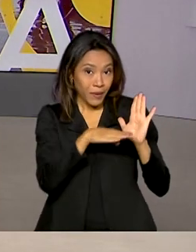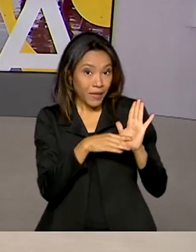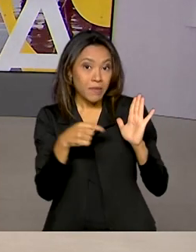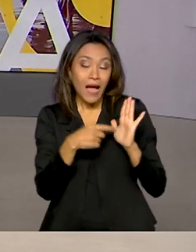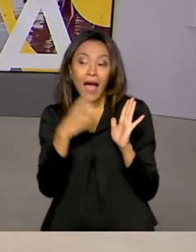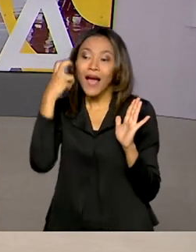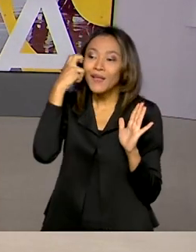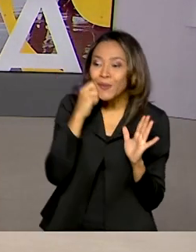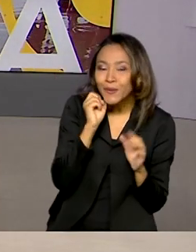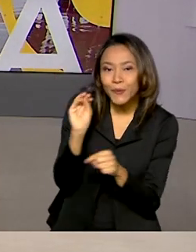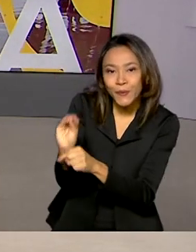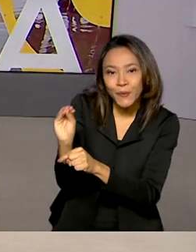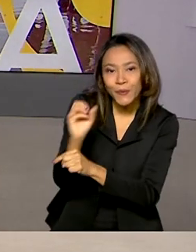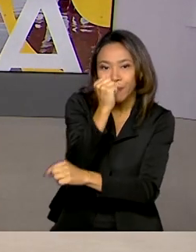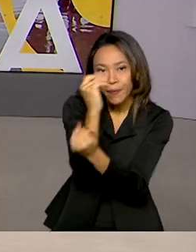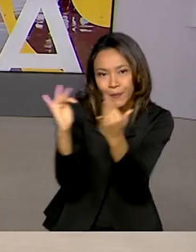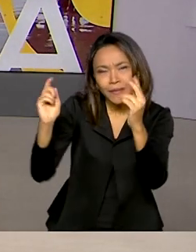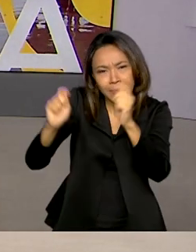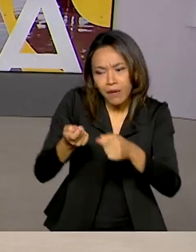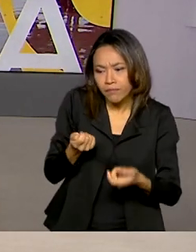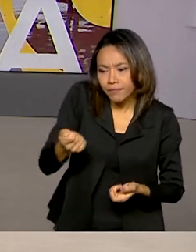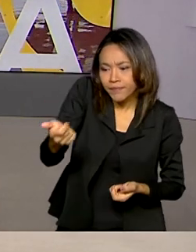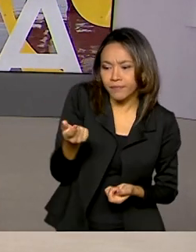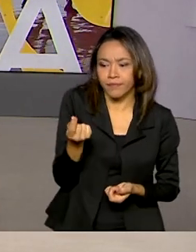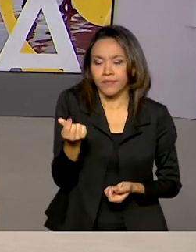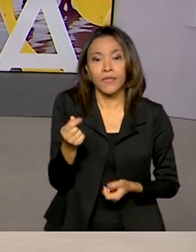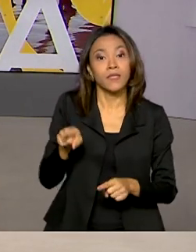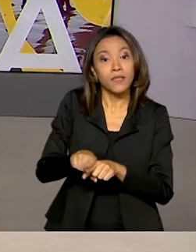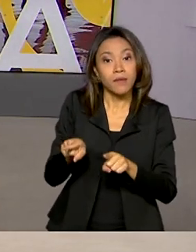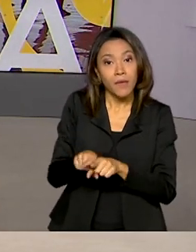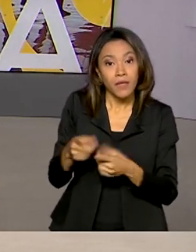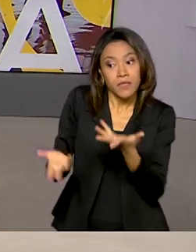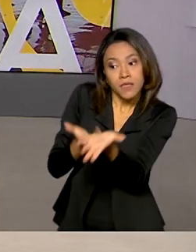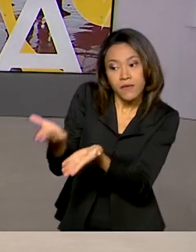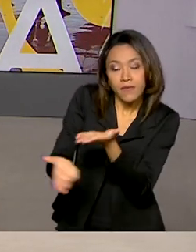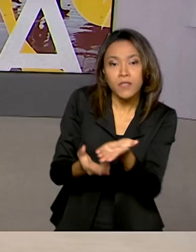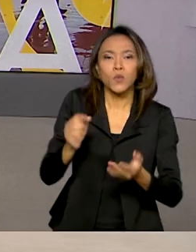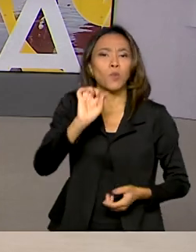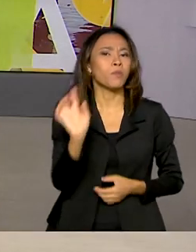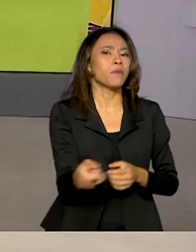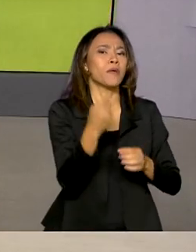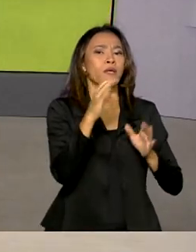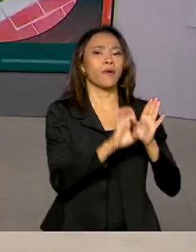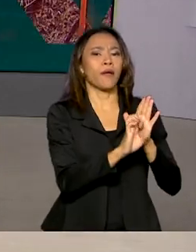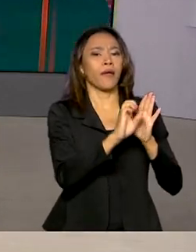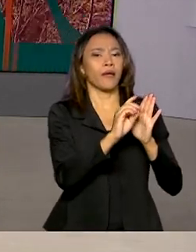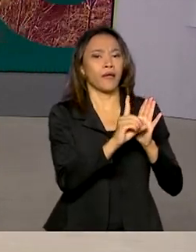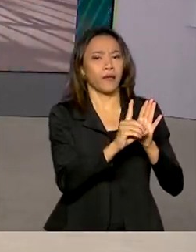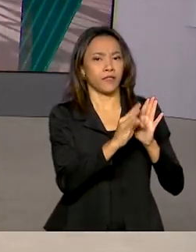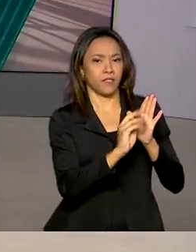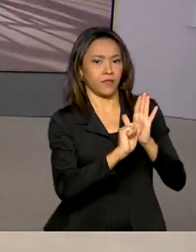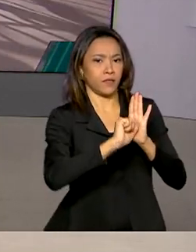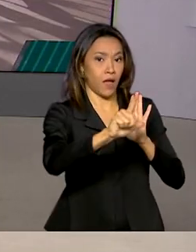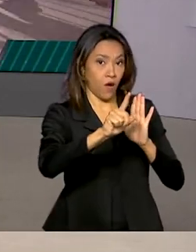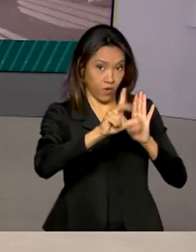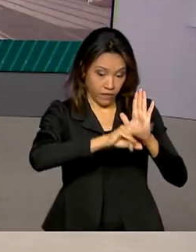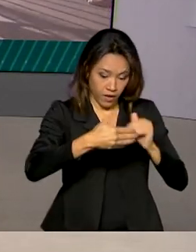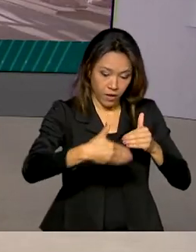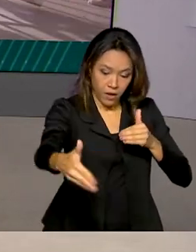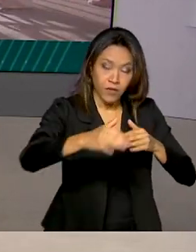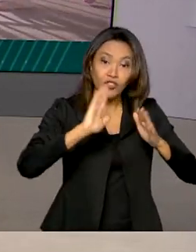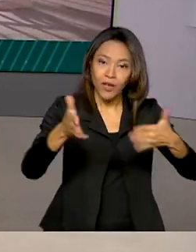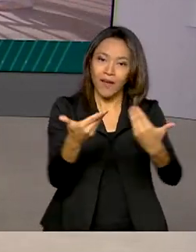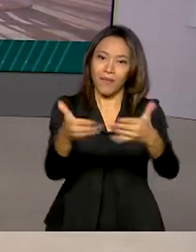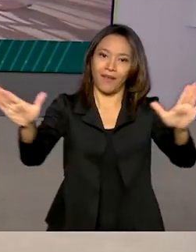é possível doar recursos ou serviços. O primeiro edital que vai selecionar interessados em investir na preservação já